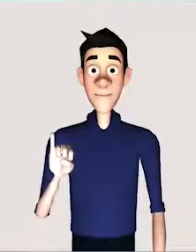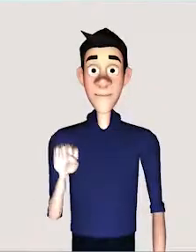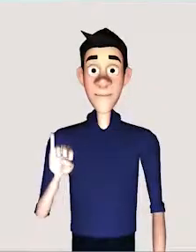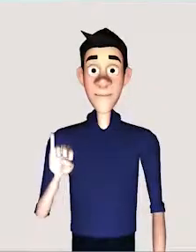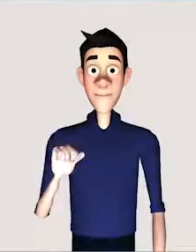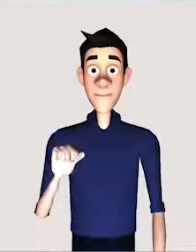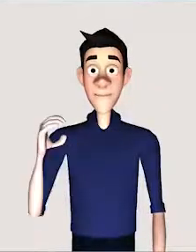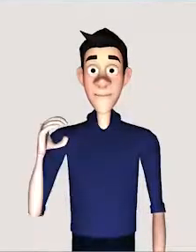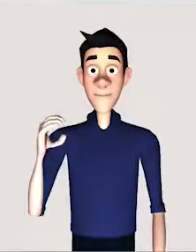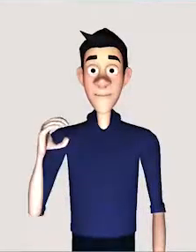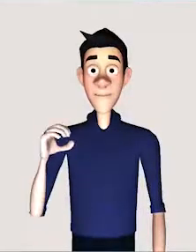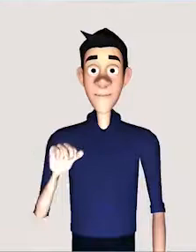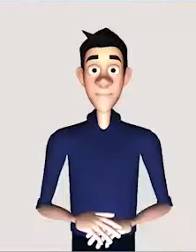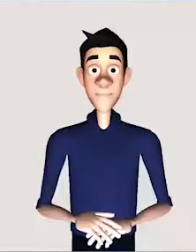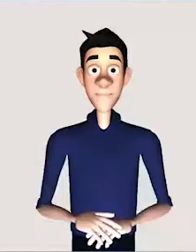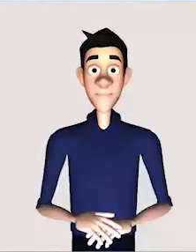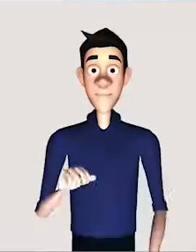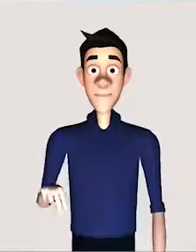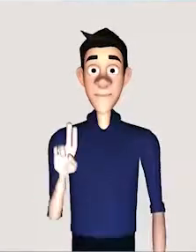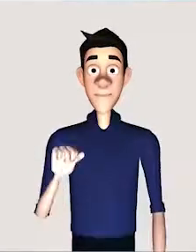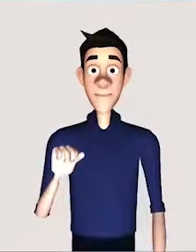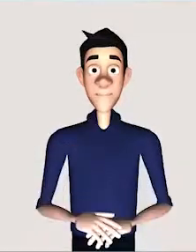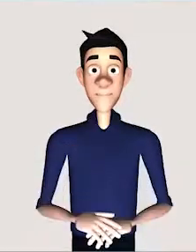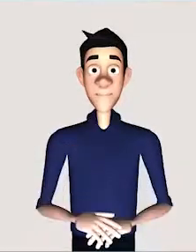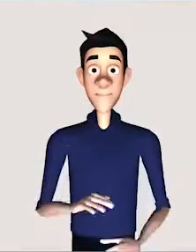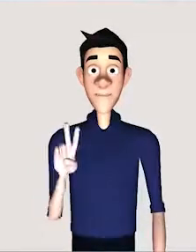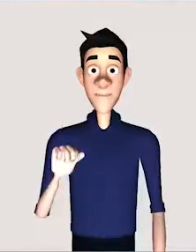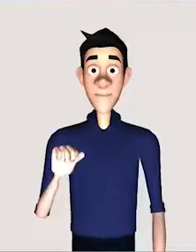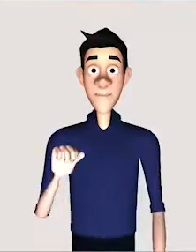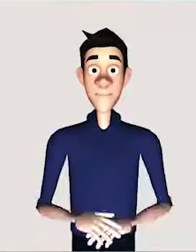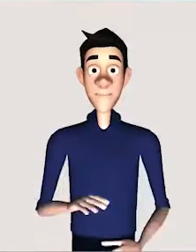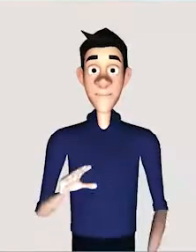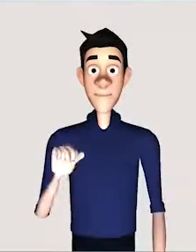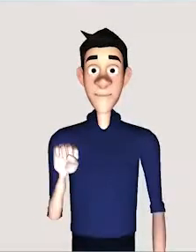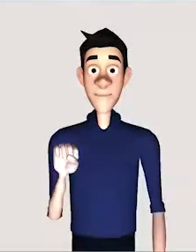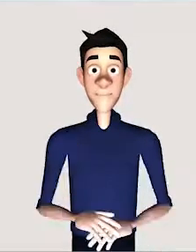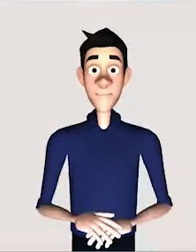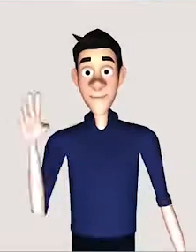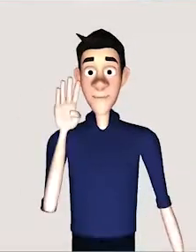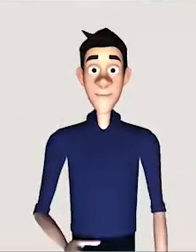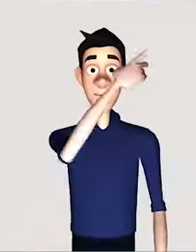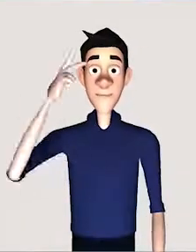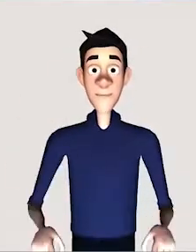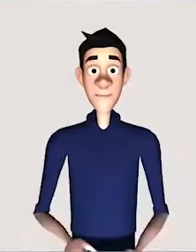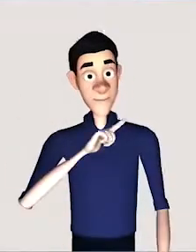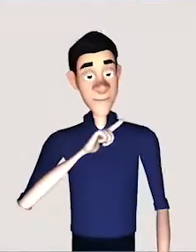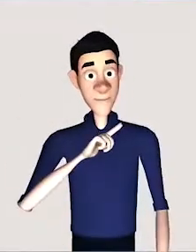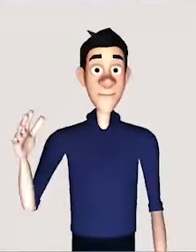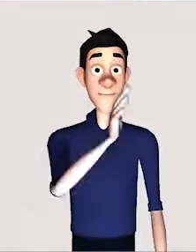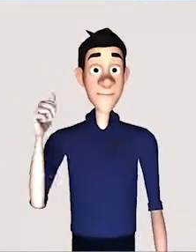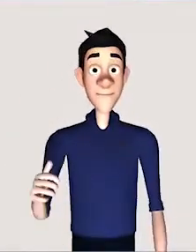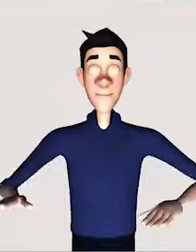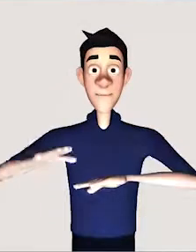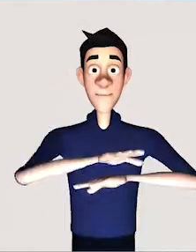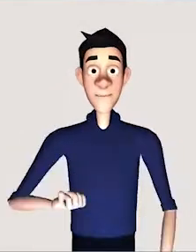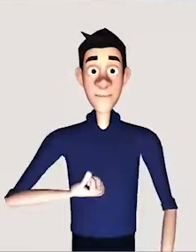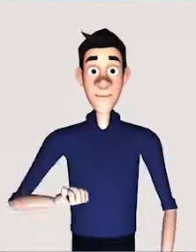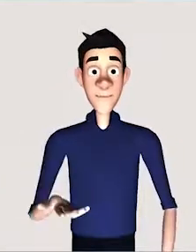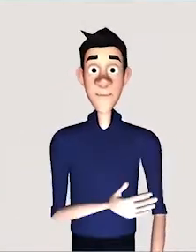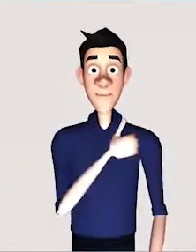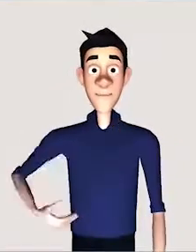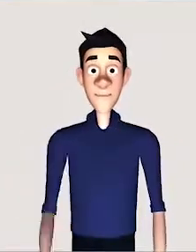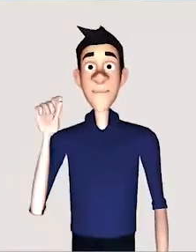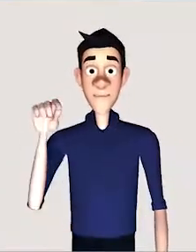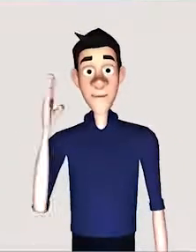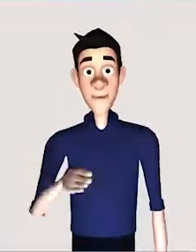A gente também tem uma coleta sobre dados de público que já vem de vários anos.